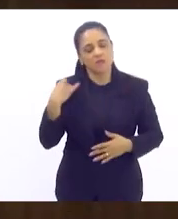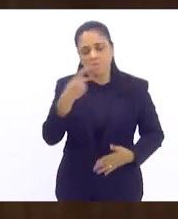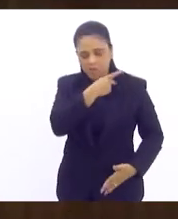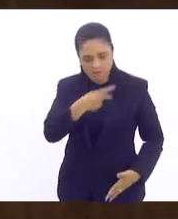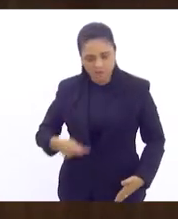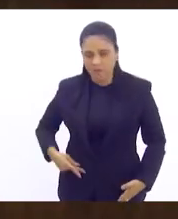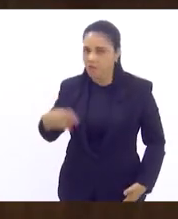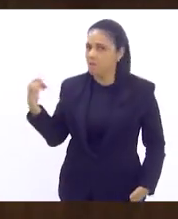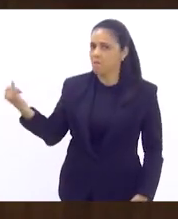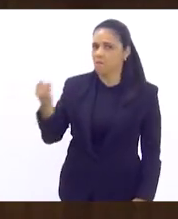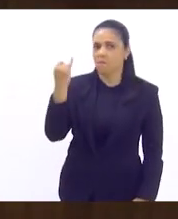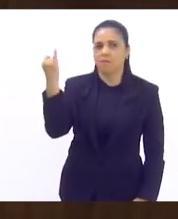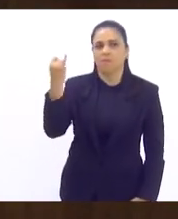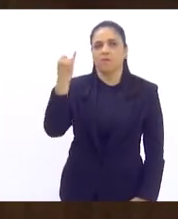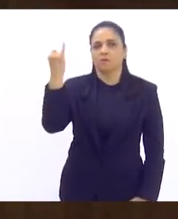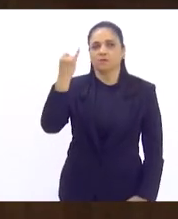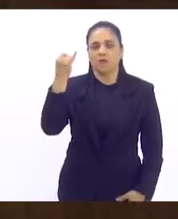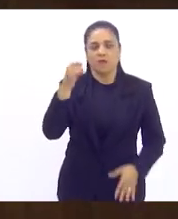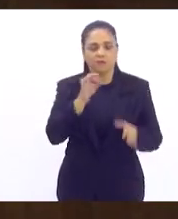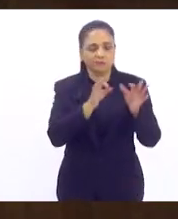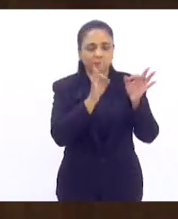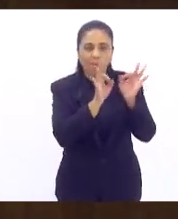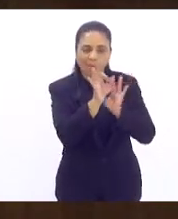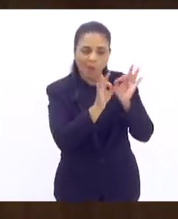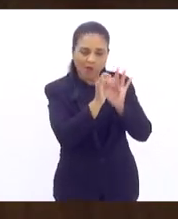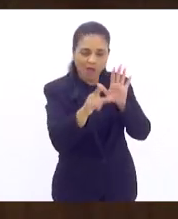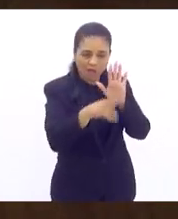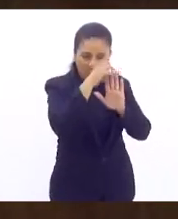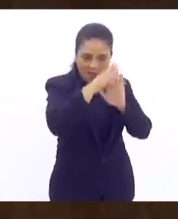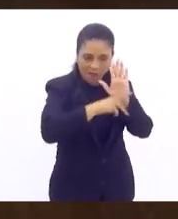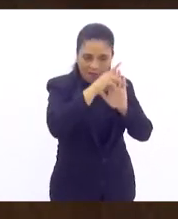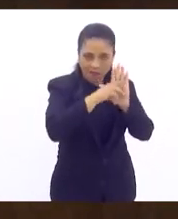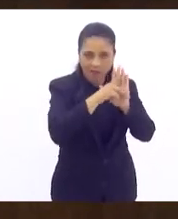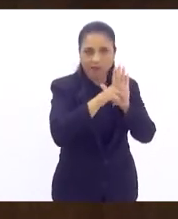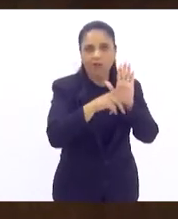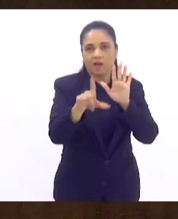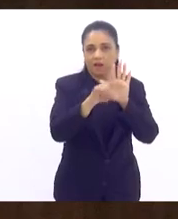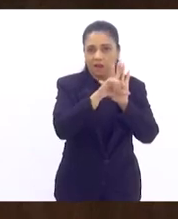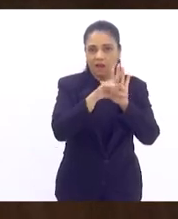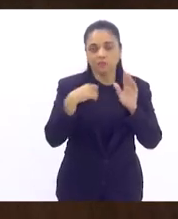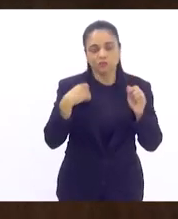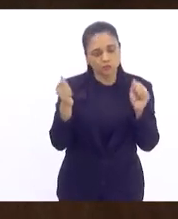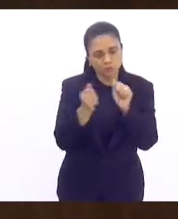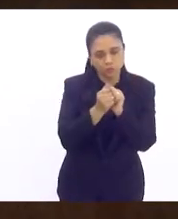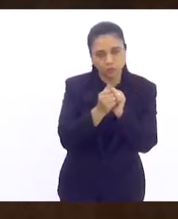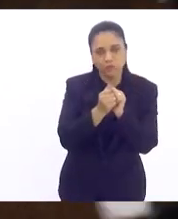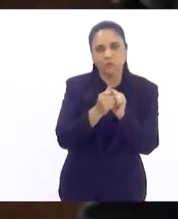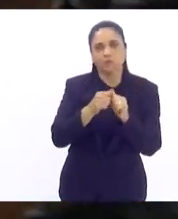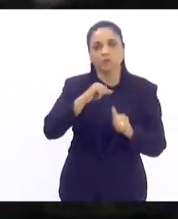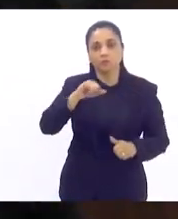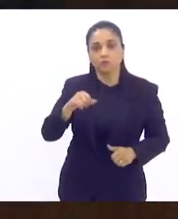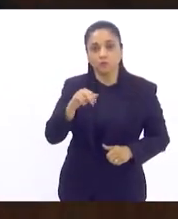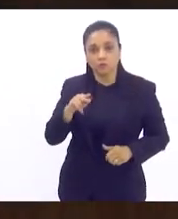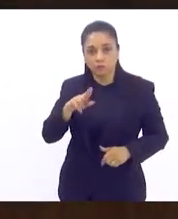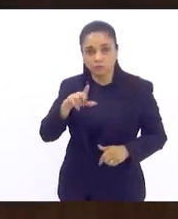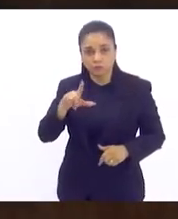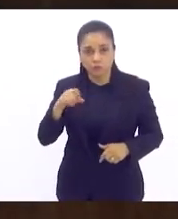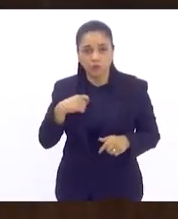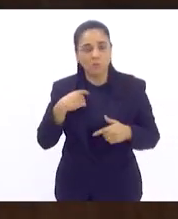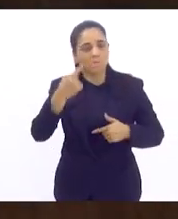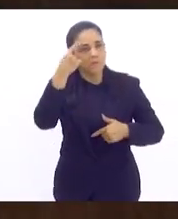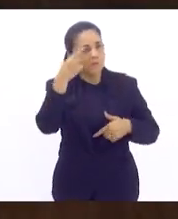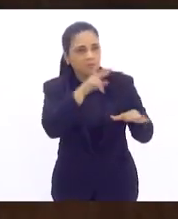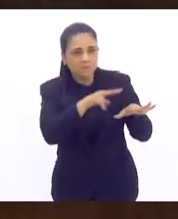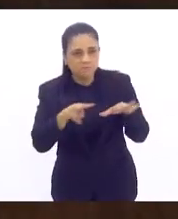superimportante esse projeto de lei do deputado Júlio Rocha, em coautoria comigo, justamente para pensar a semana de